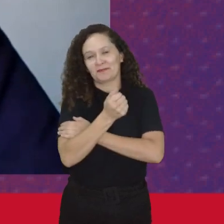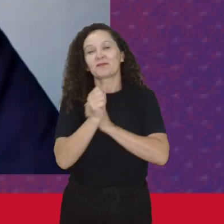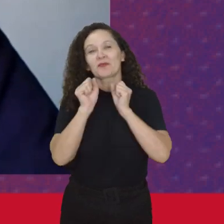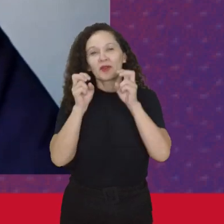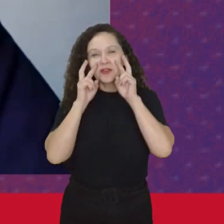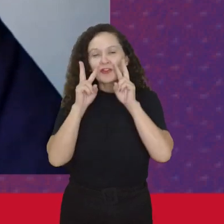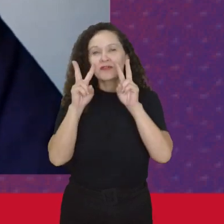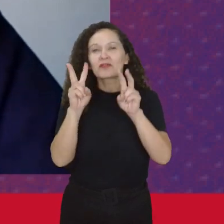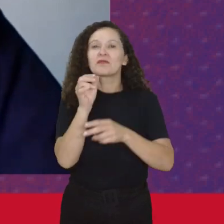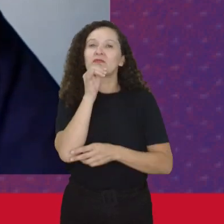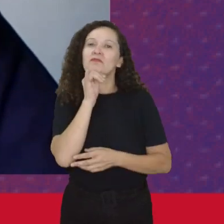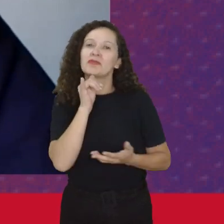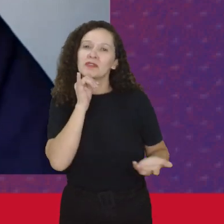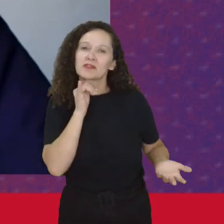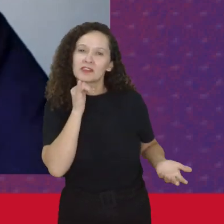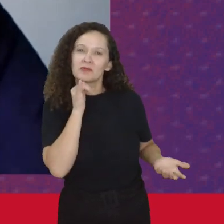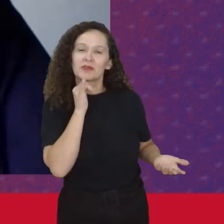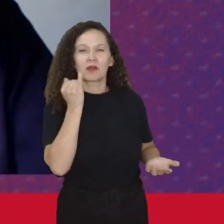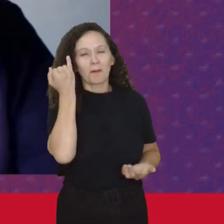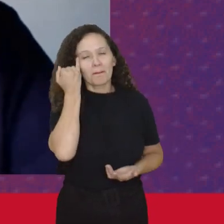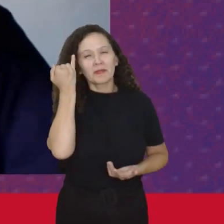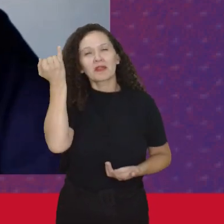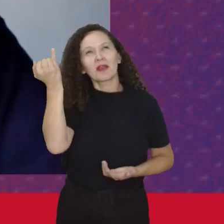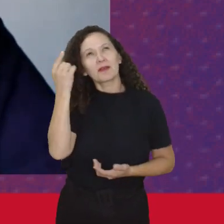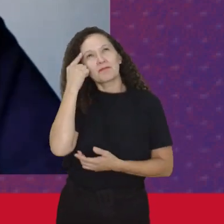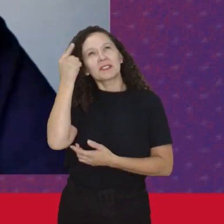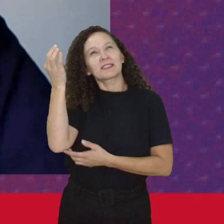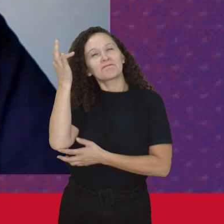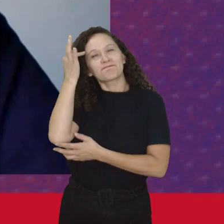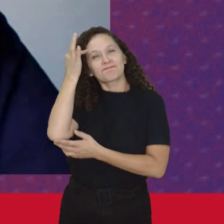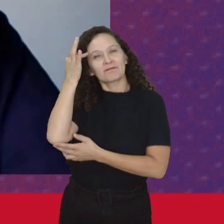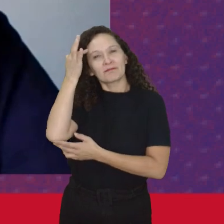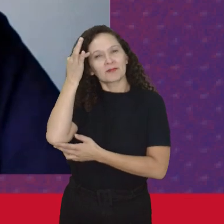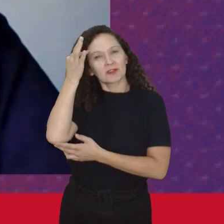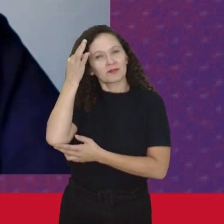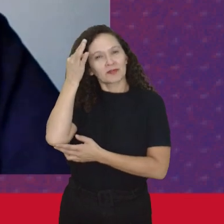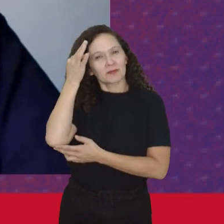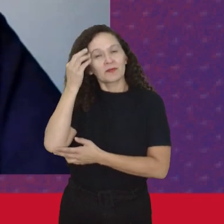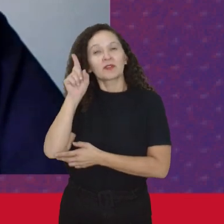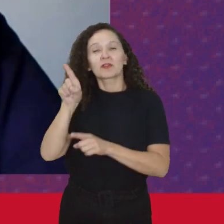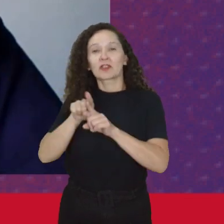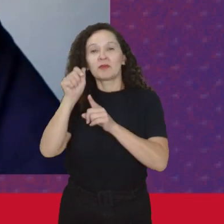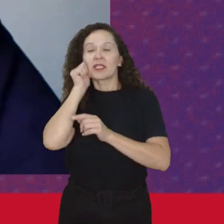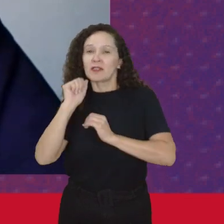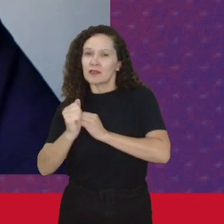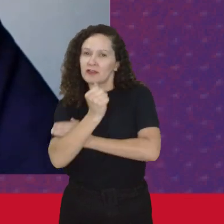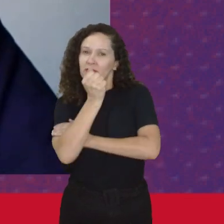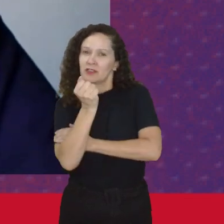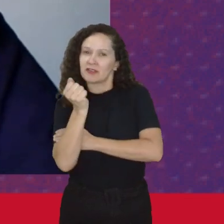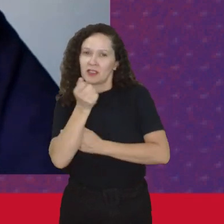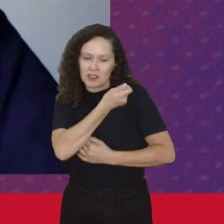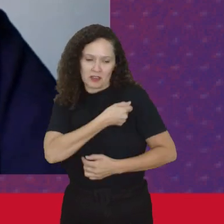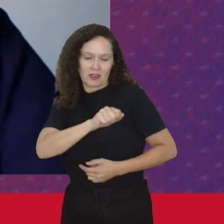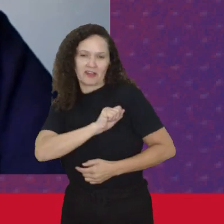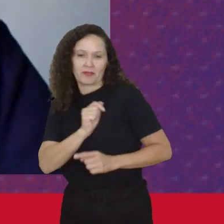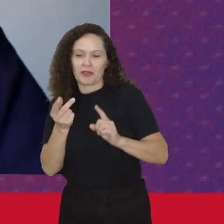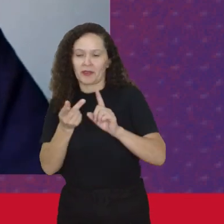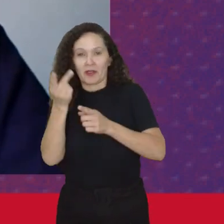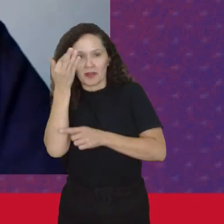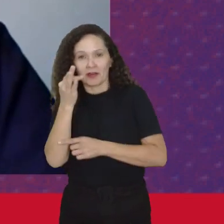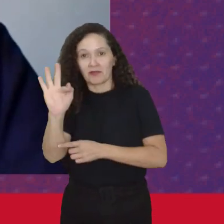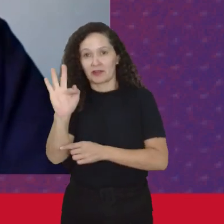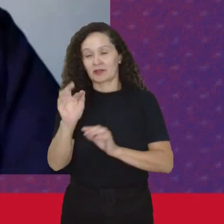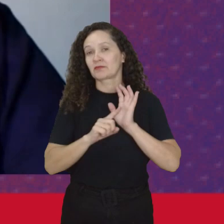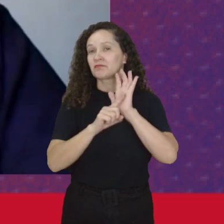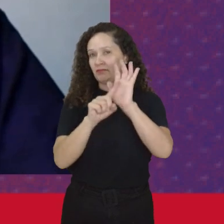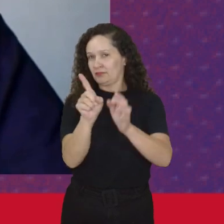As correntes Filosóficas E feministas Da Espanha Da França Elas